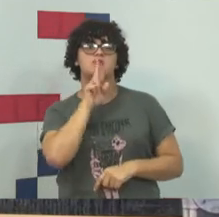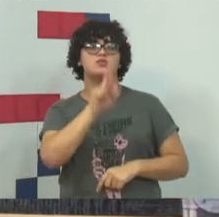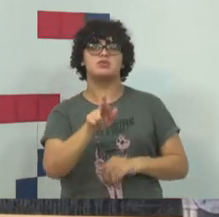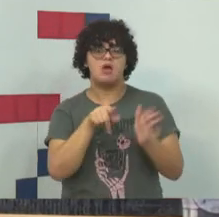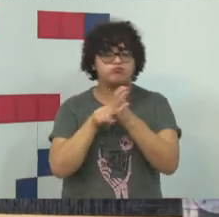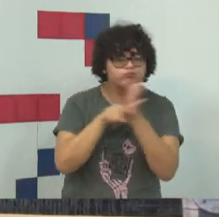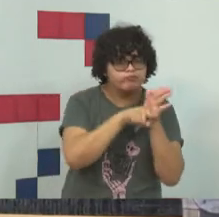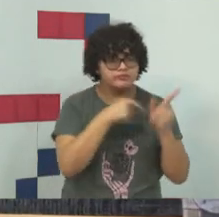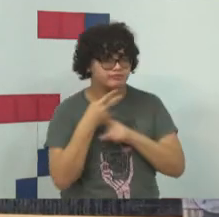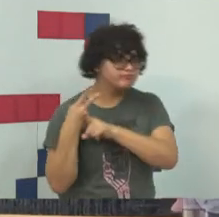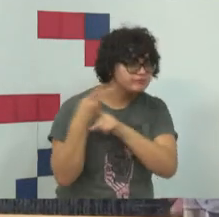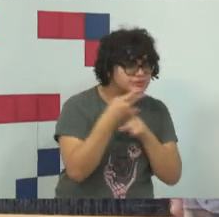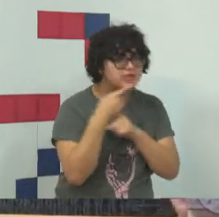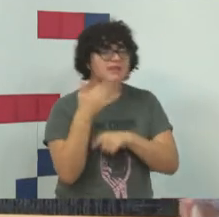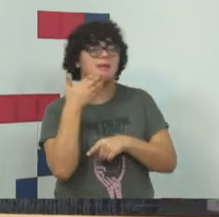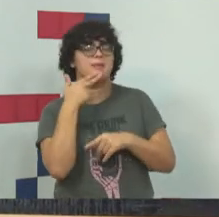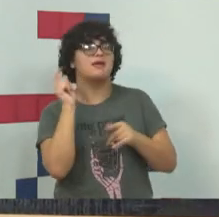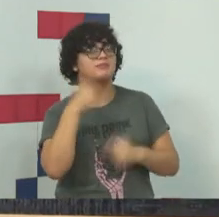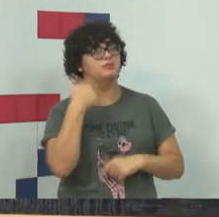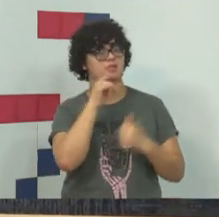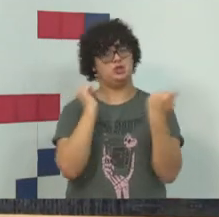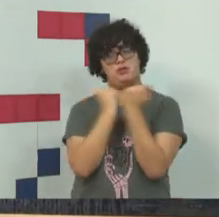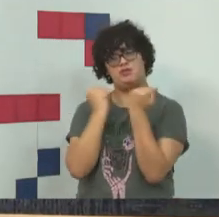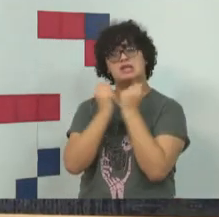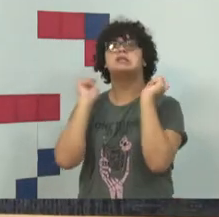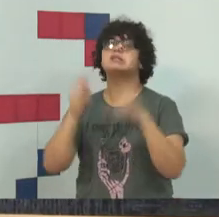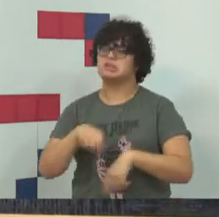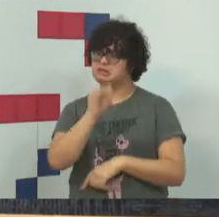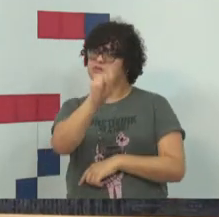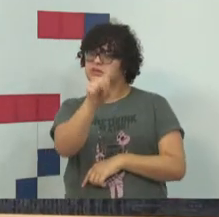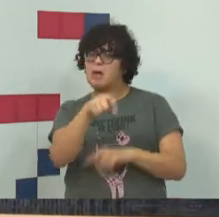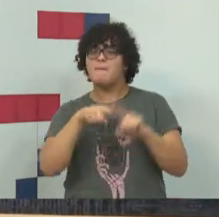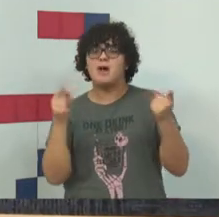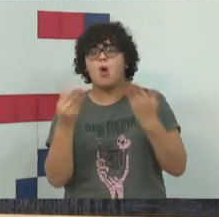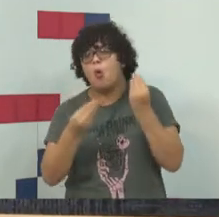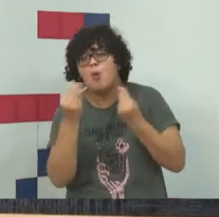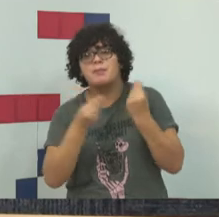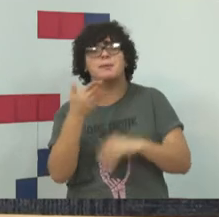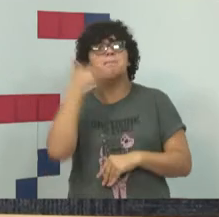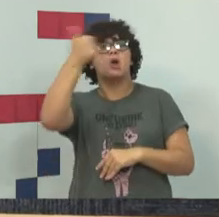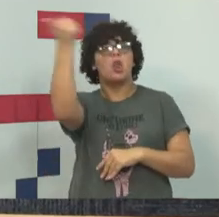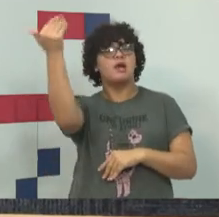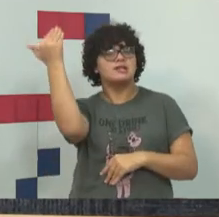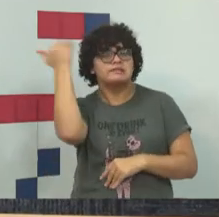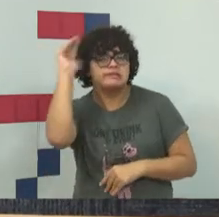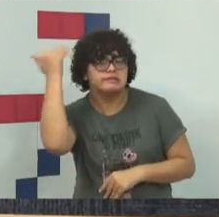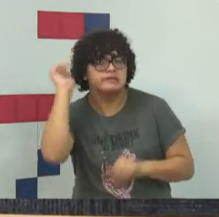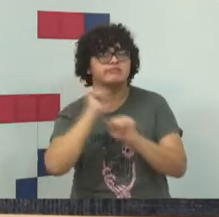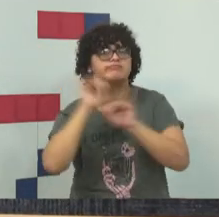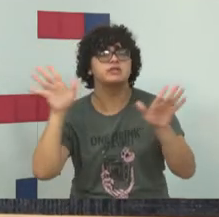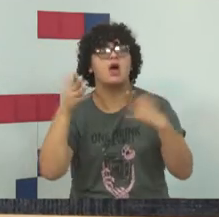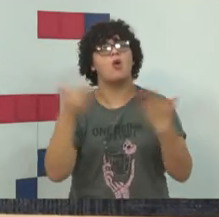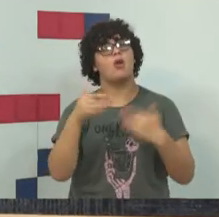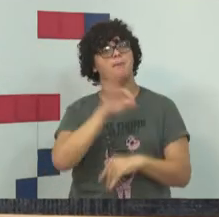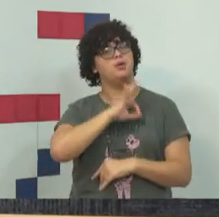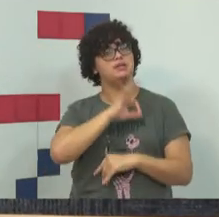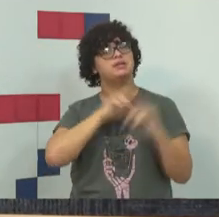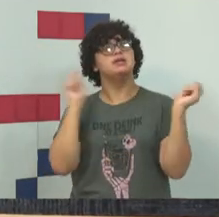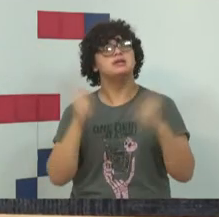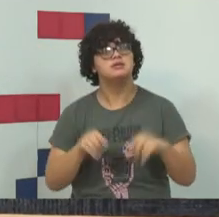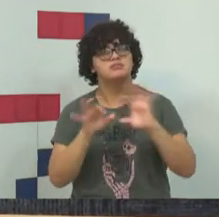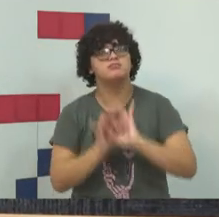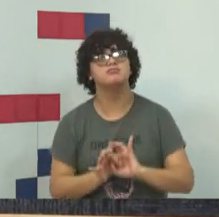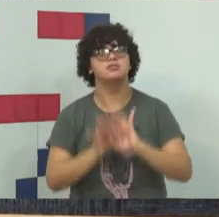uma investigação defensiva. Então, é possível, sim, a nosso entender que as polícias sejam diretamente